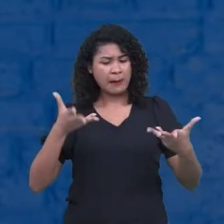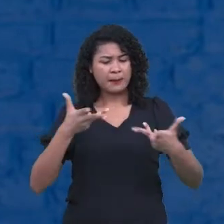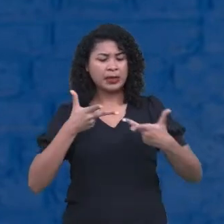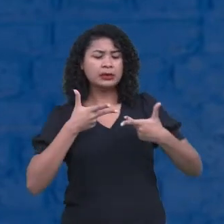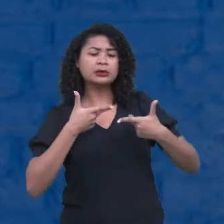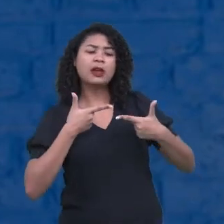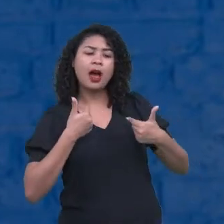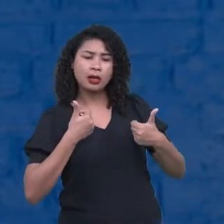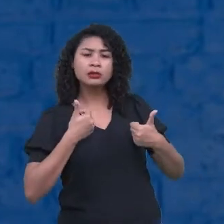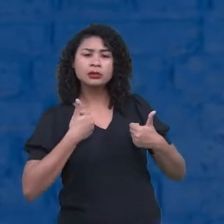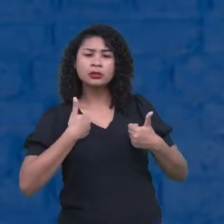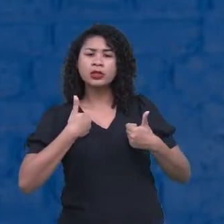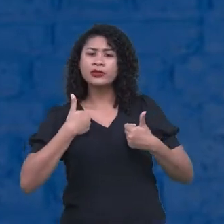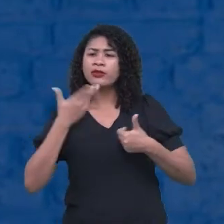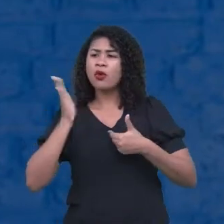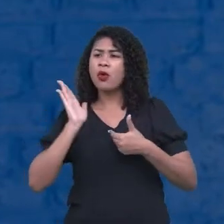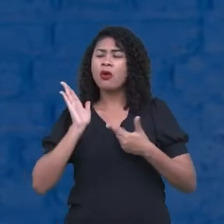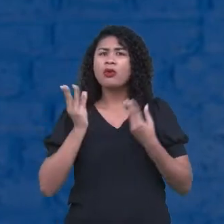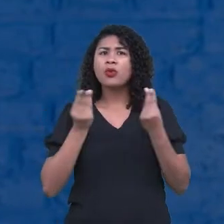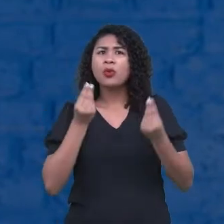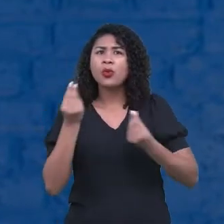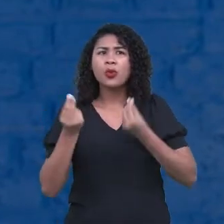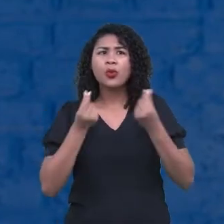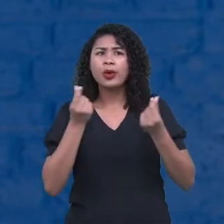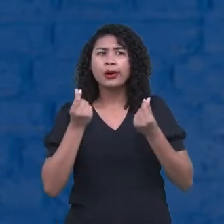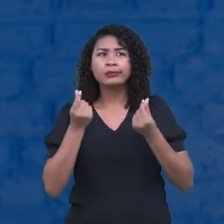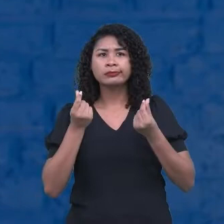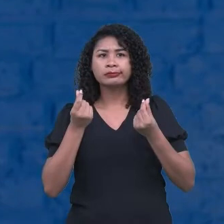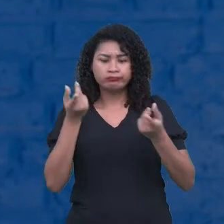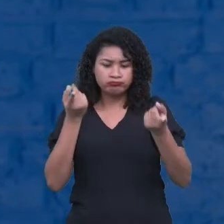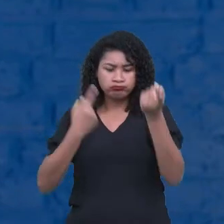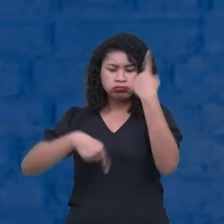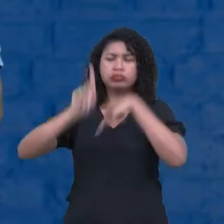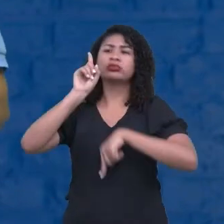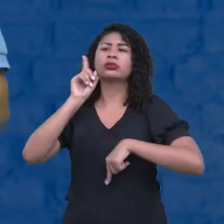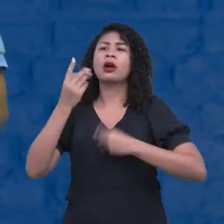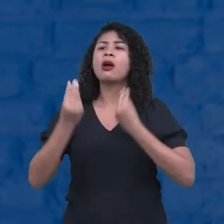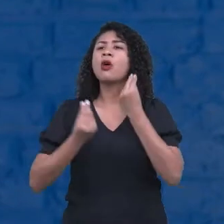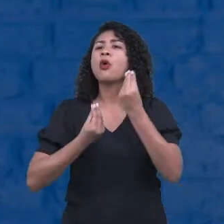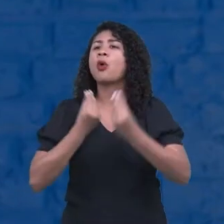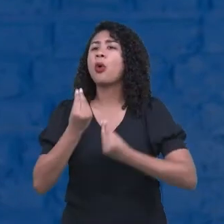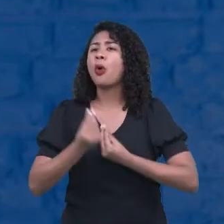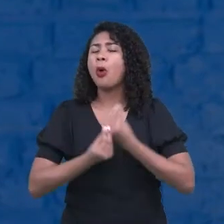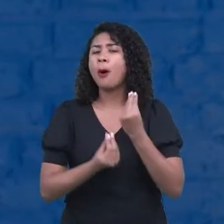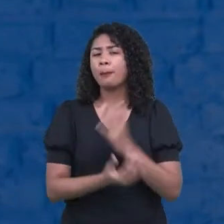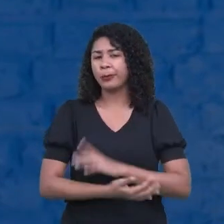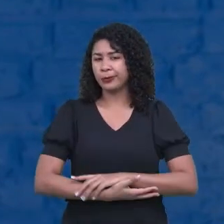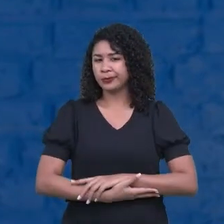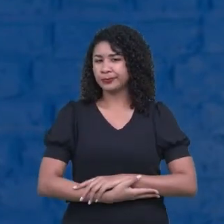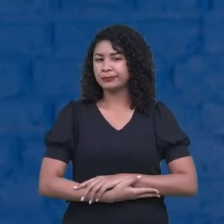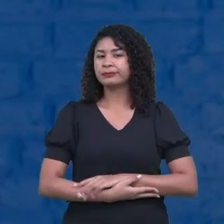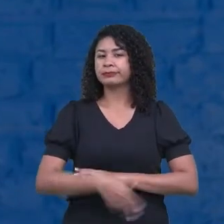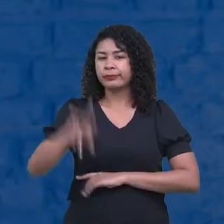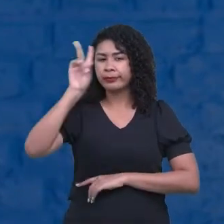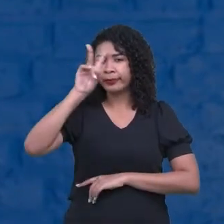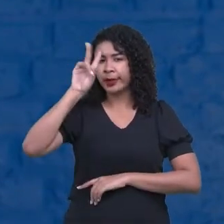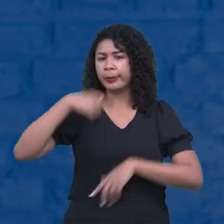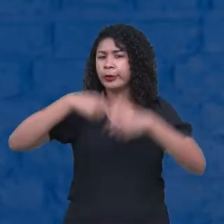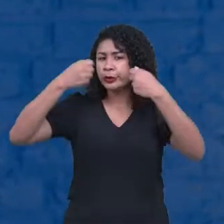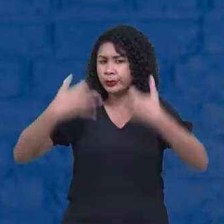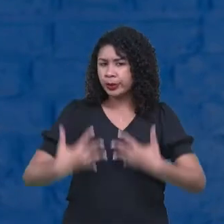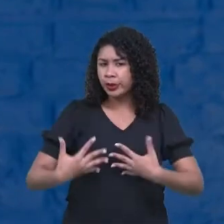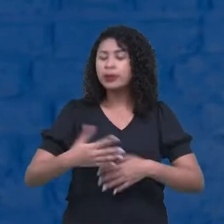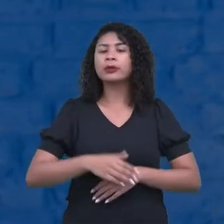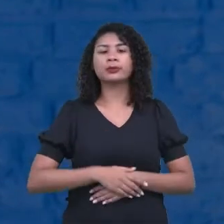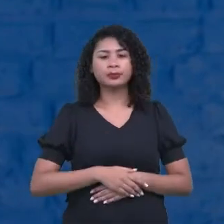para ter, vamos dizer, sucesso? Aquilo que eu falo. Uma educação, você fazer um